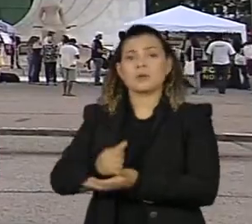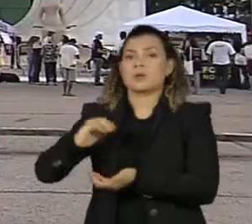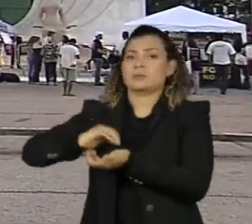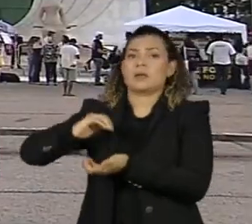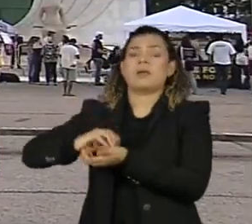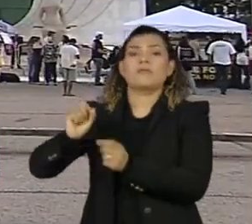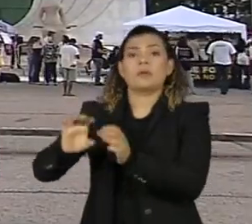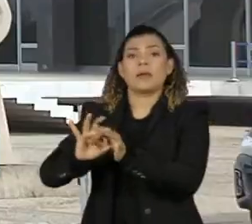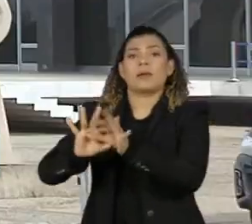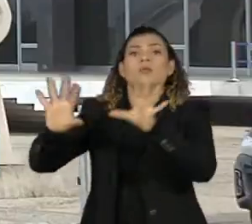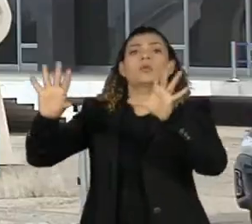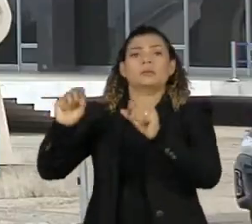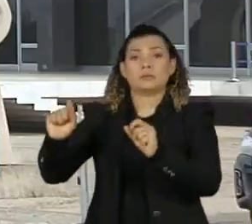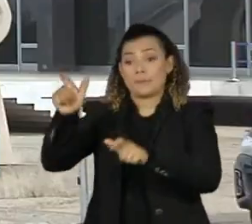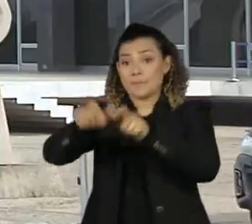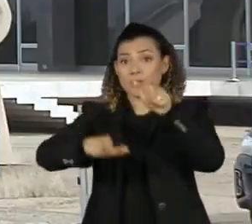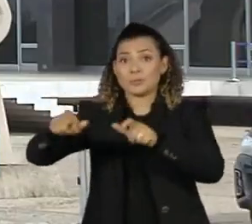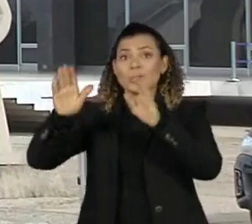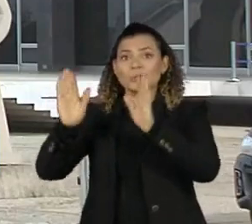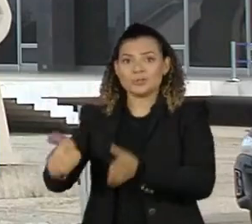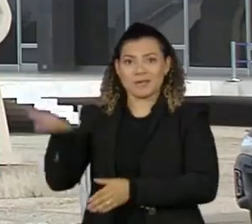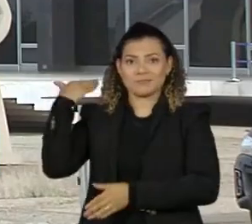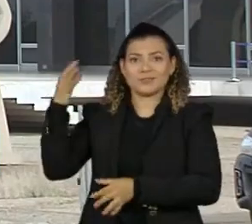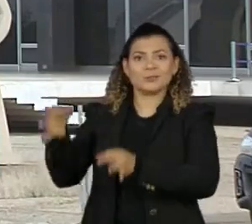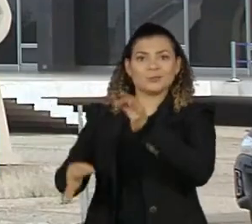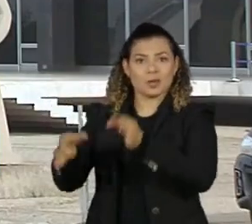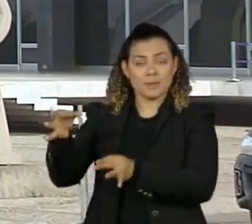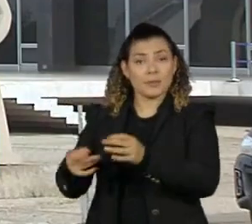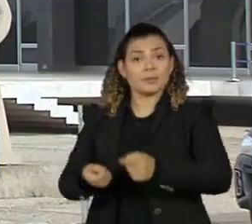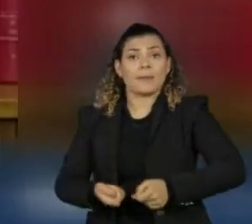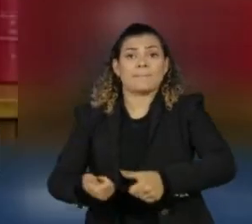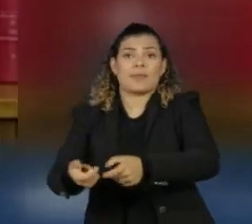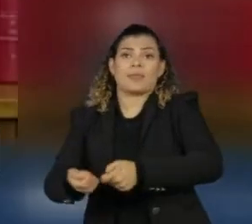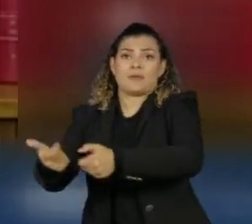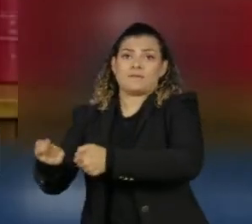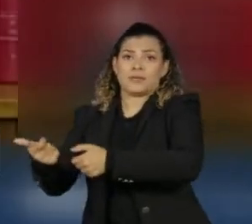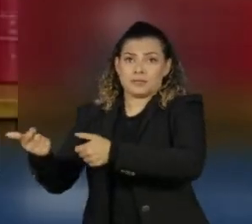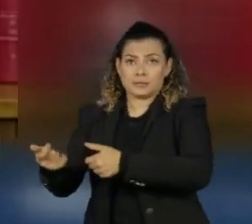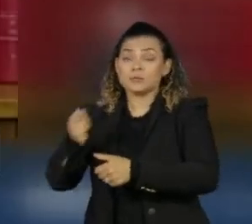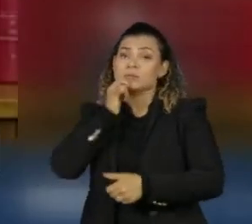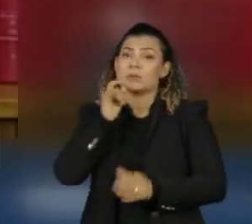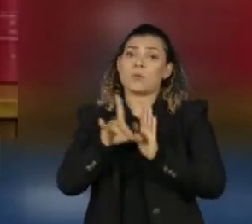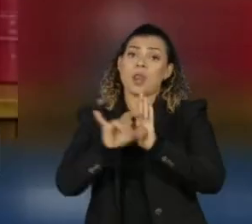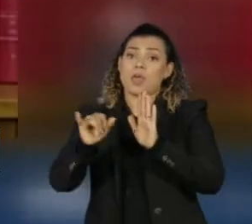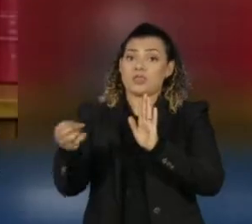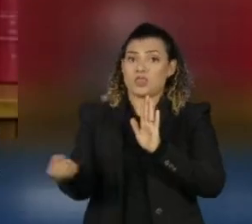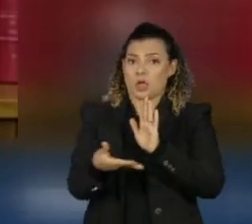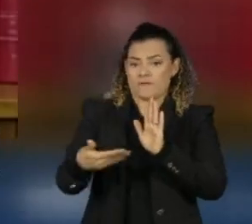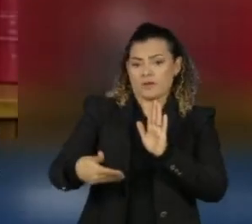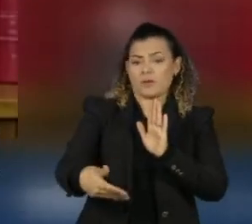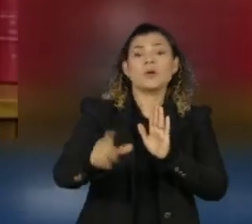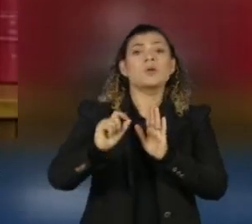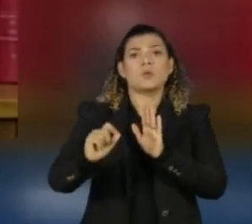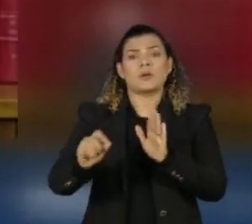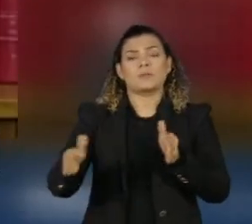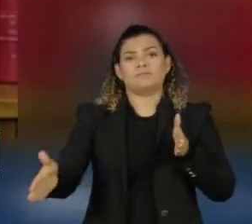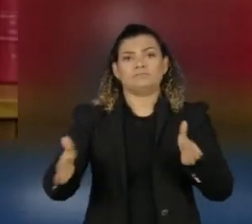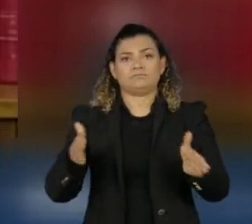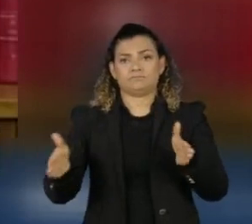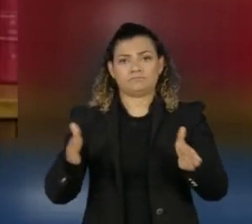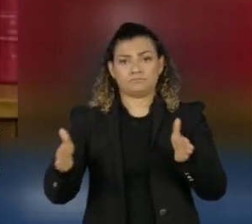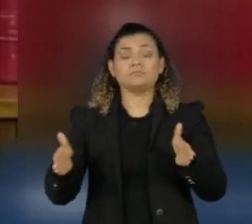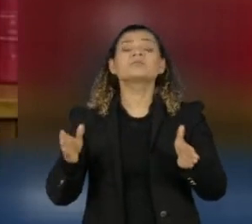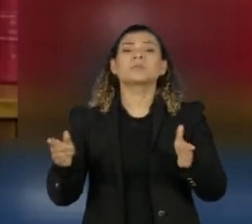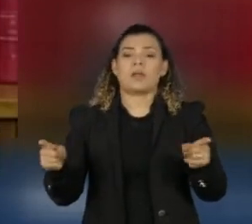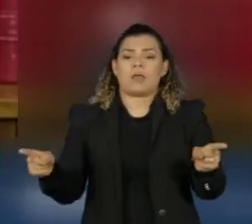abre brechas para que réus de casos ainda em julgamento sejam beneficiados. A nova lei também reduz o tempo de prescrição, dando